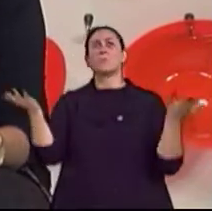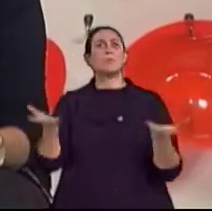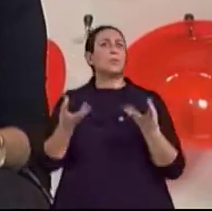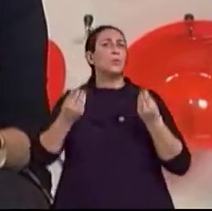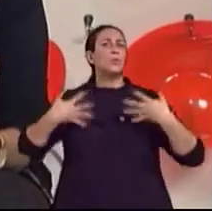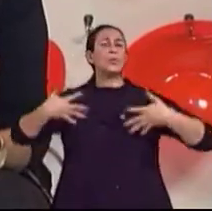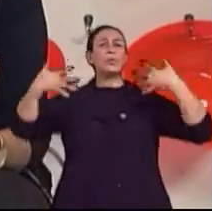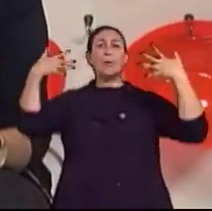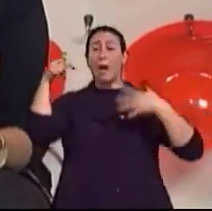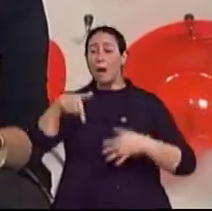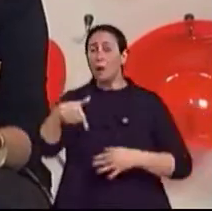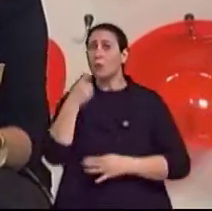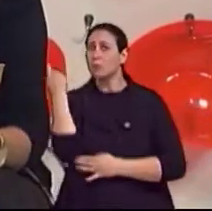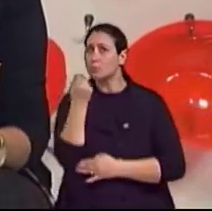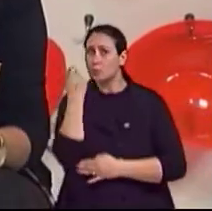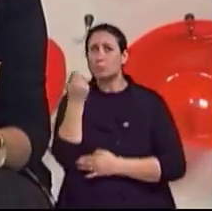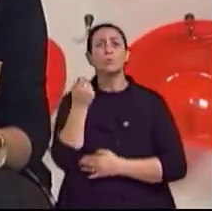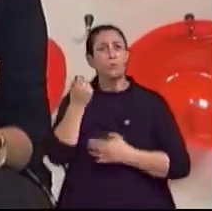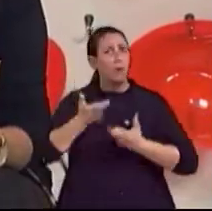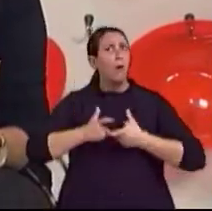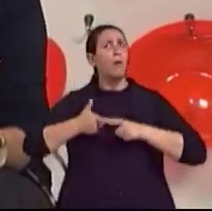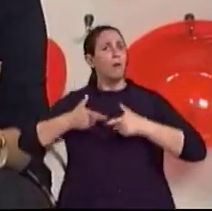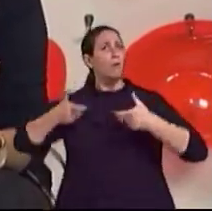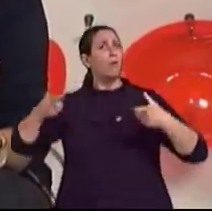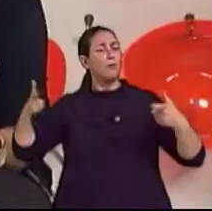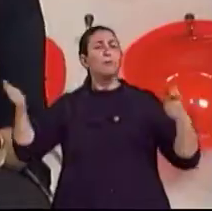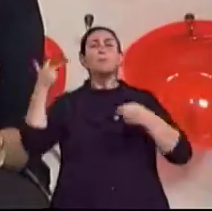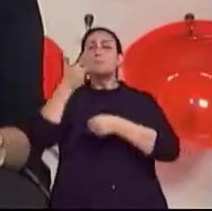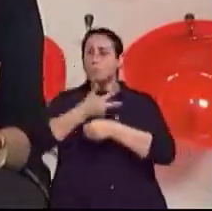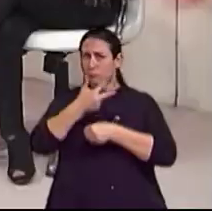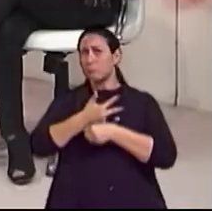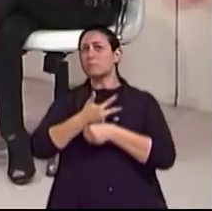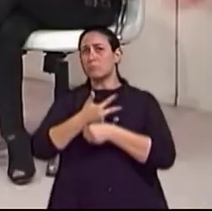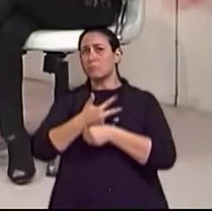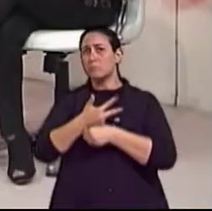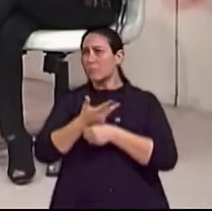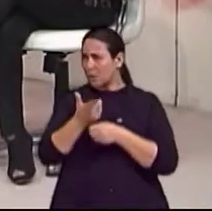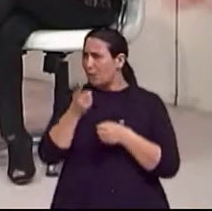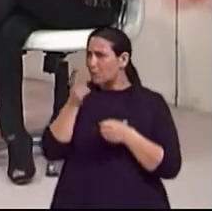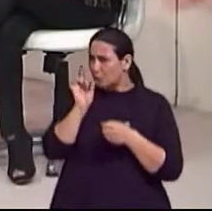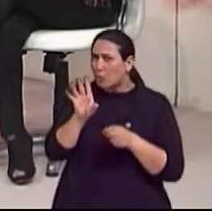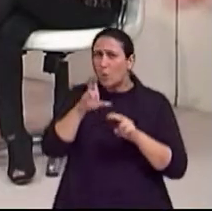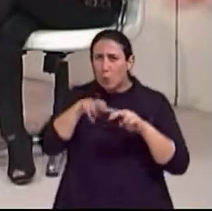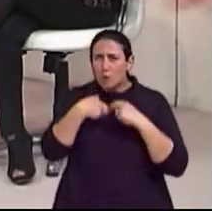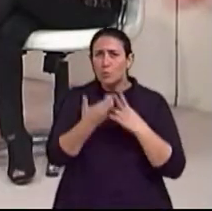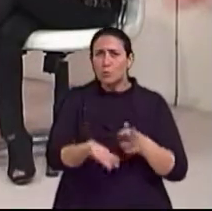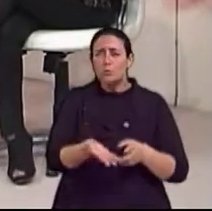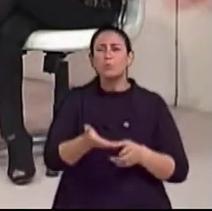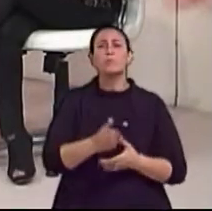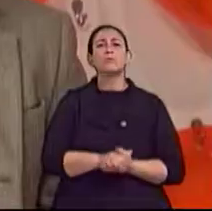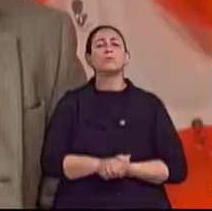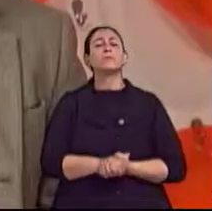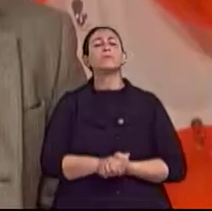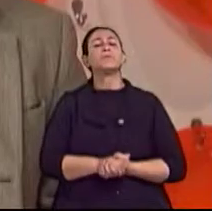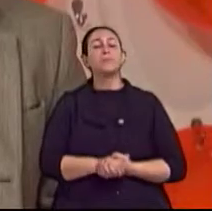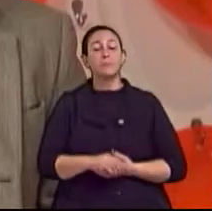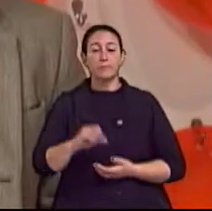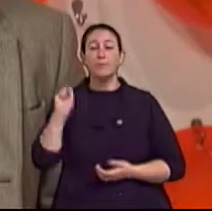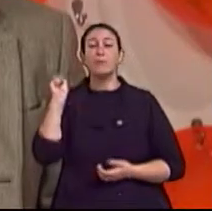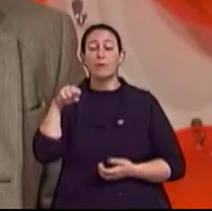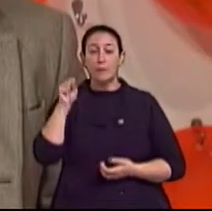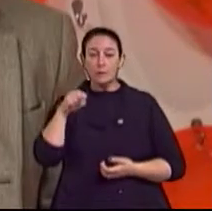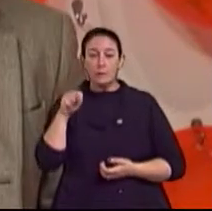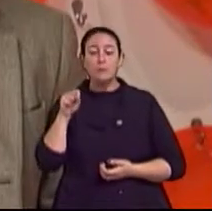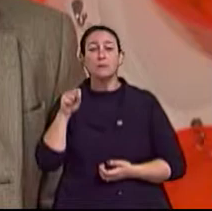no Rio Grande do Sul isso vai aumentar. É só porque a população idosa também vai aumentar? Este é o principal motivo,